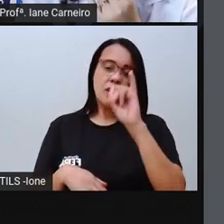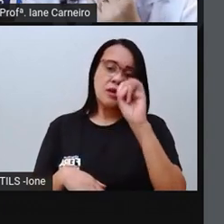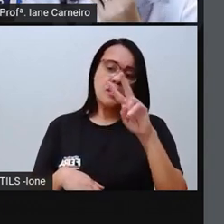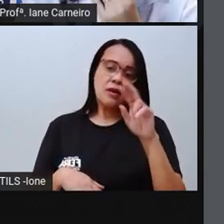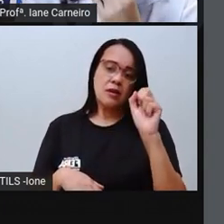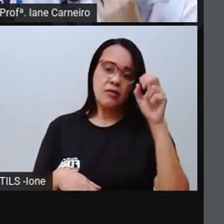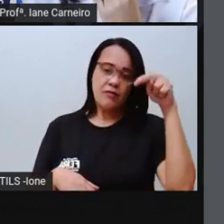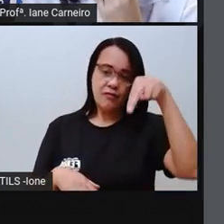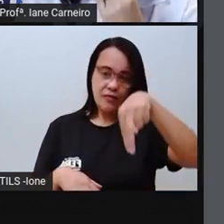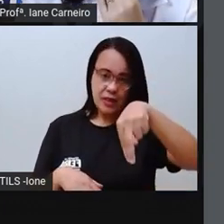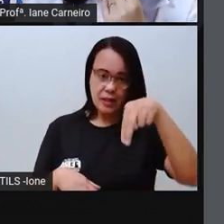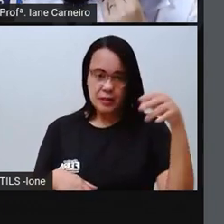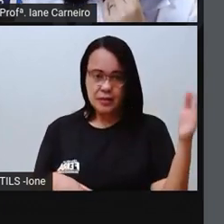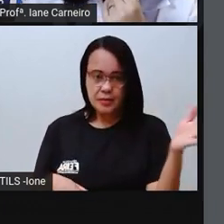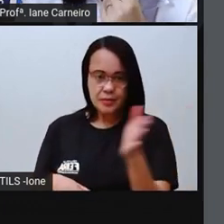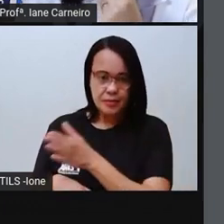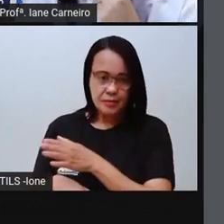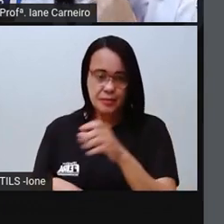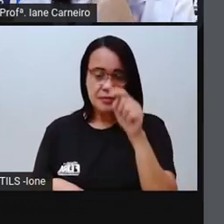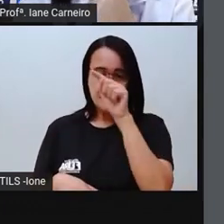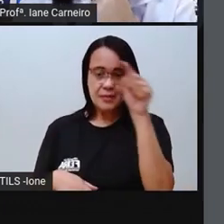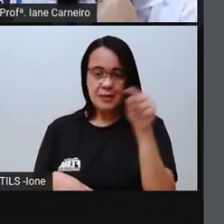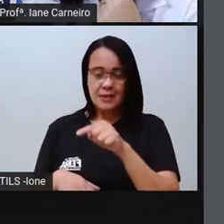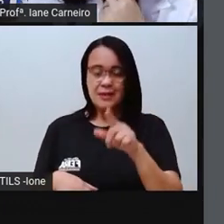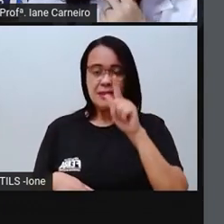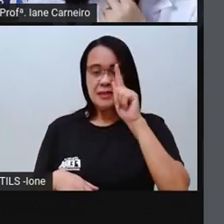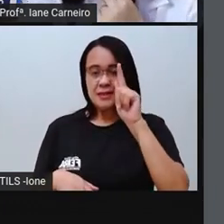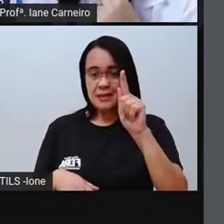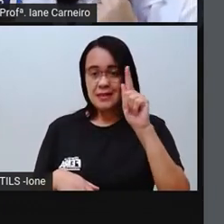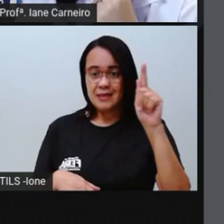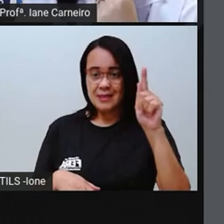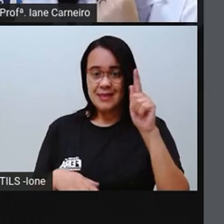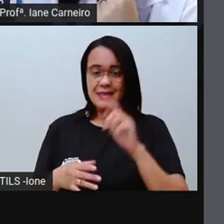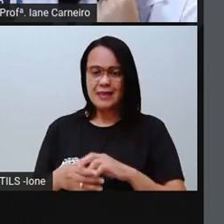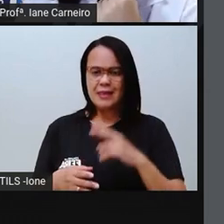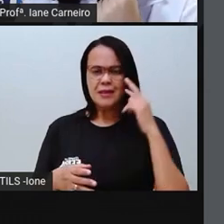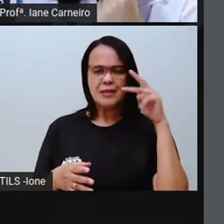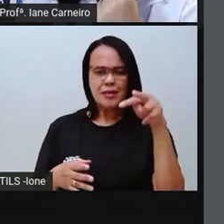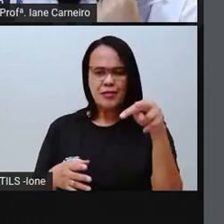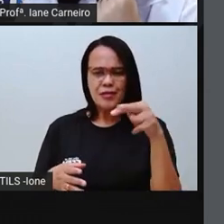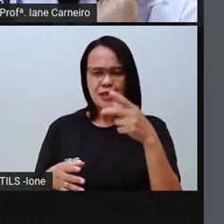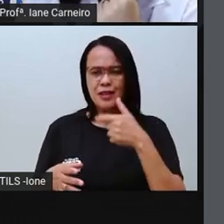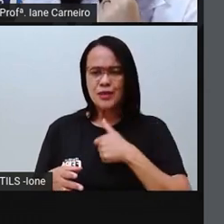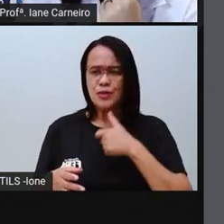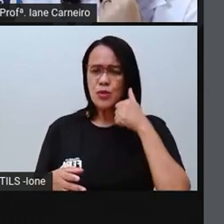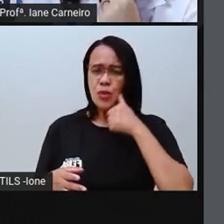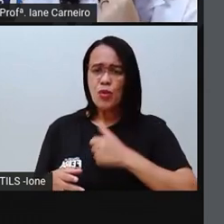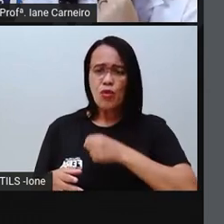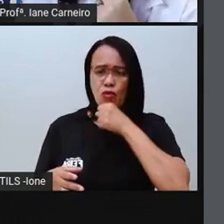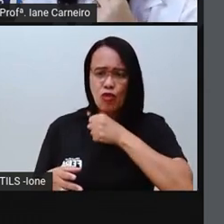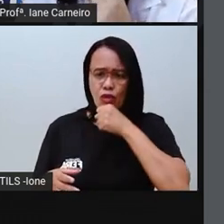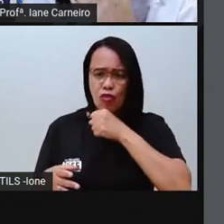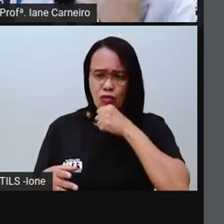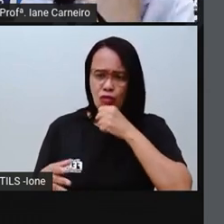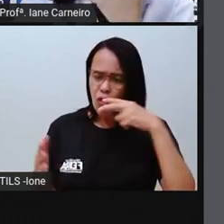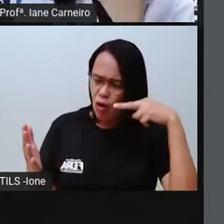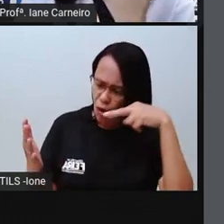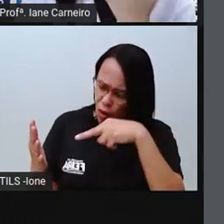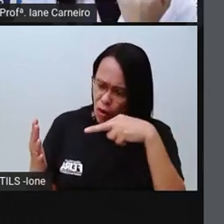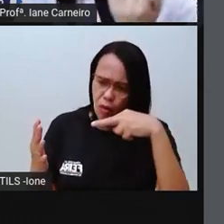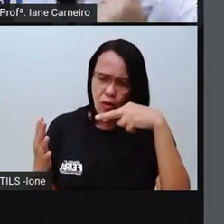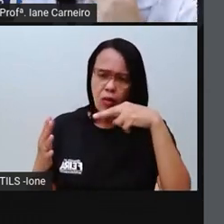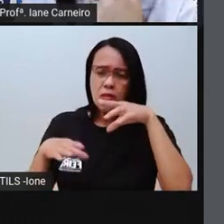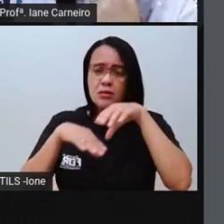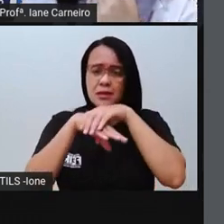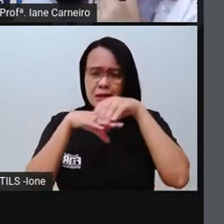só, tem uma senhora, né? Uma vovó. Olha só, olhando o que? O sapato. Será que ela está olhando